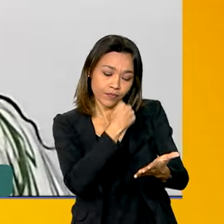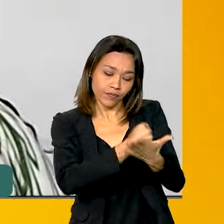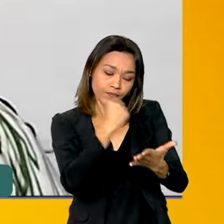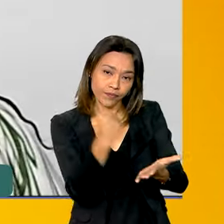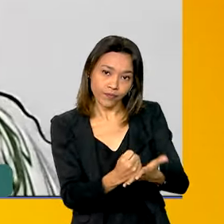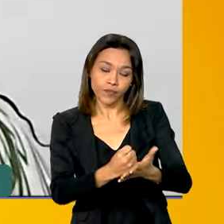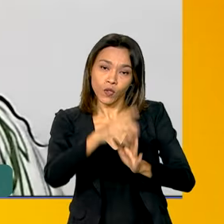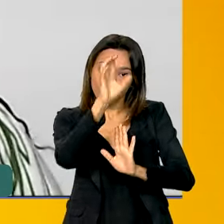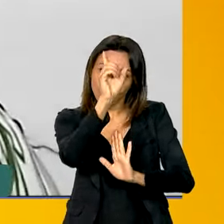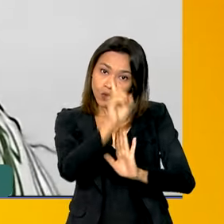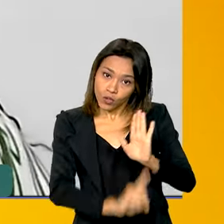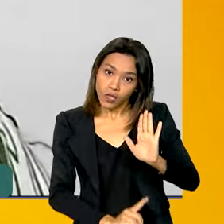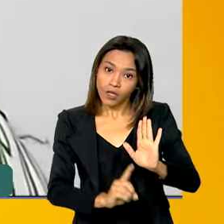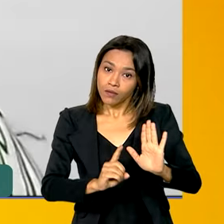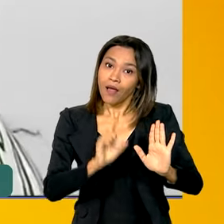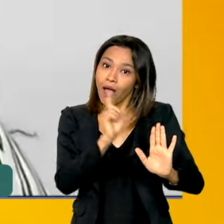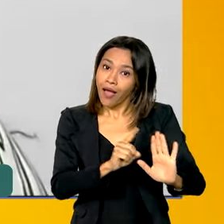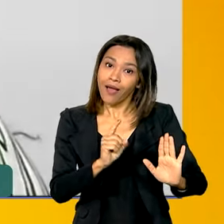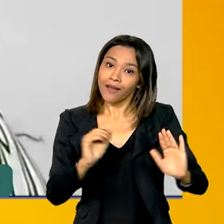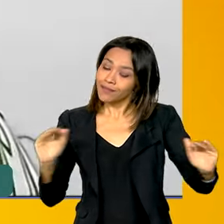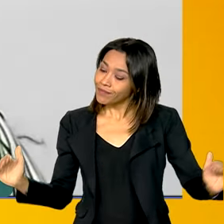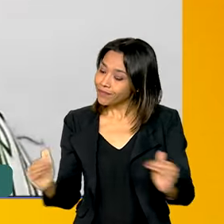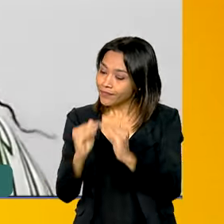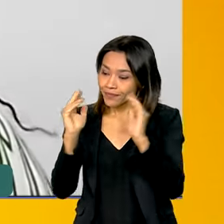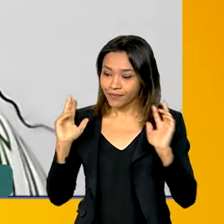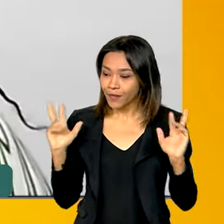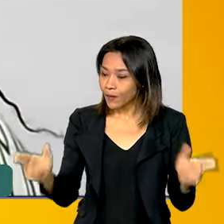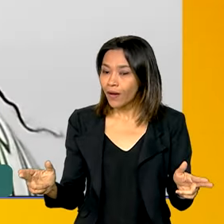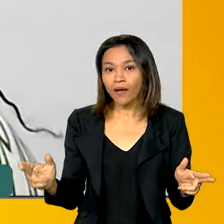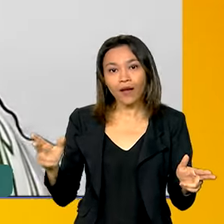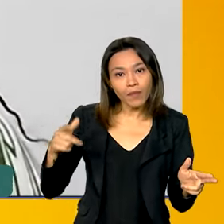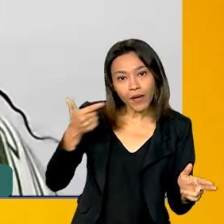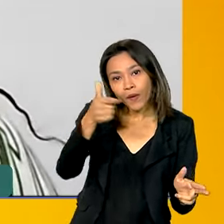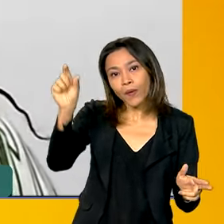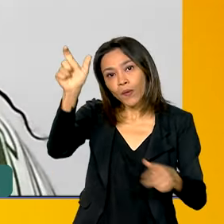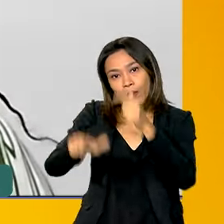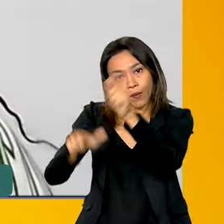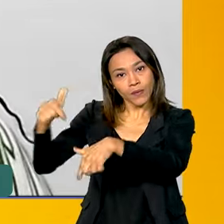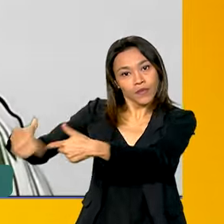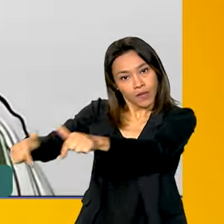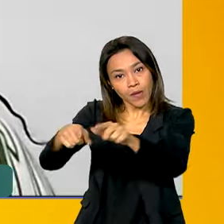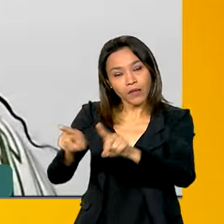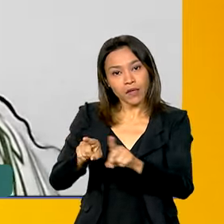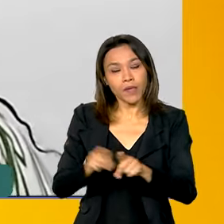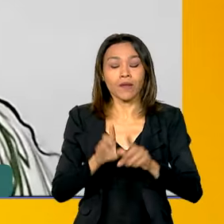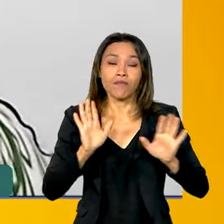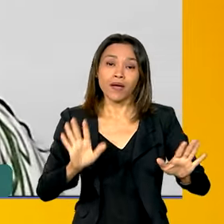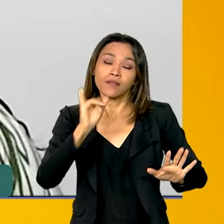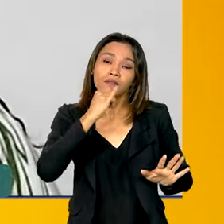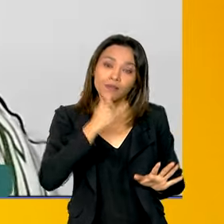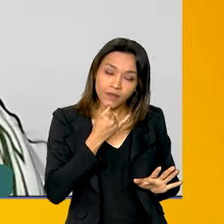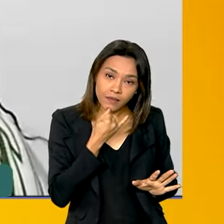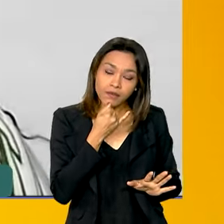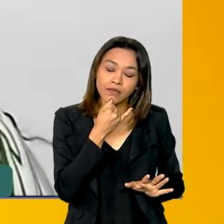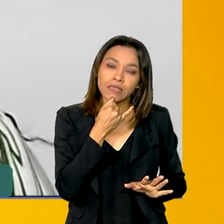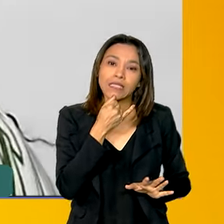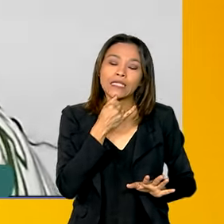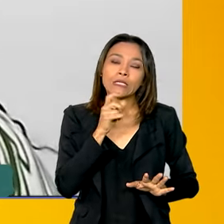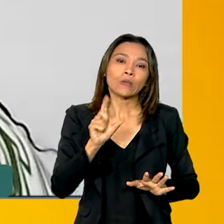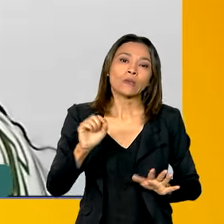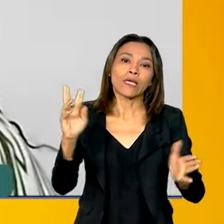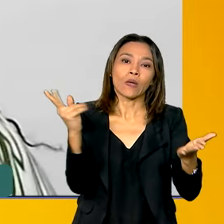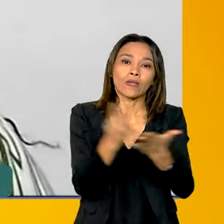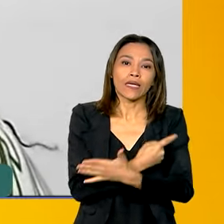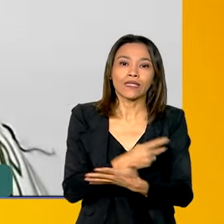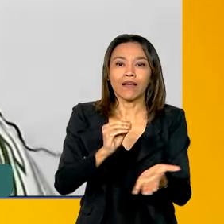eles vêm no bojo como para qualquer outro trabalhador, mas infelizmente devido ao alto grau